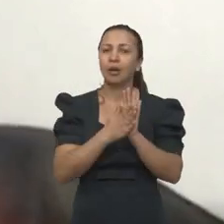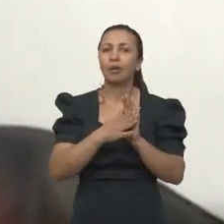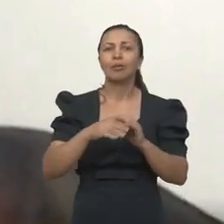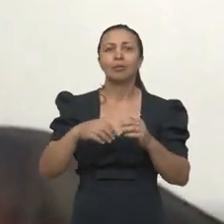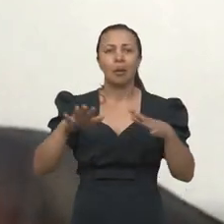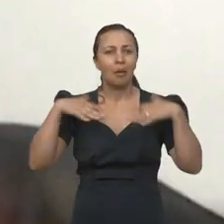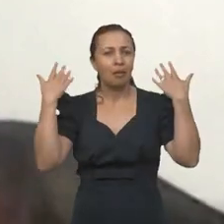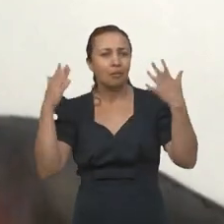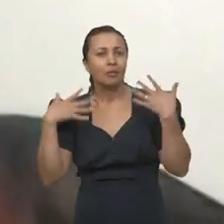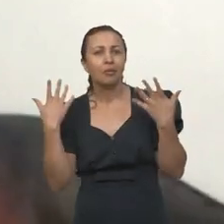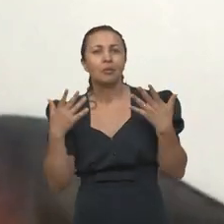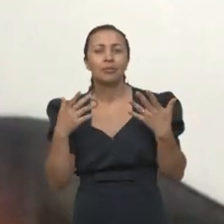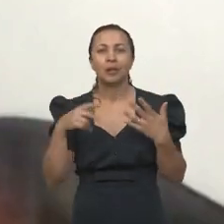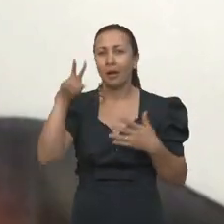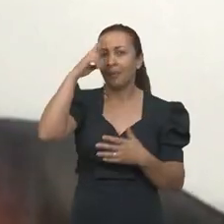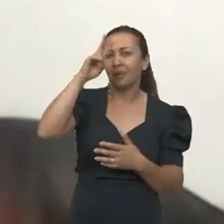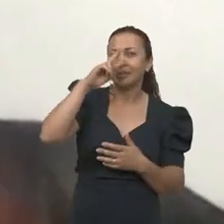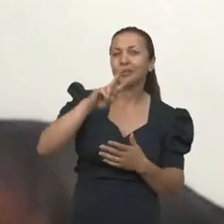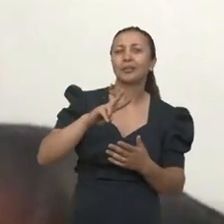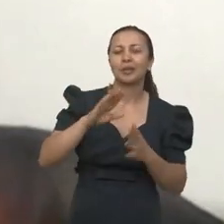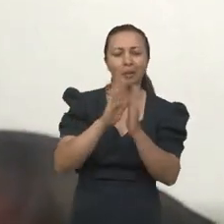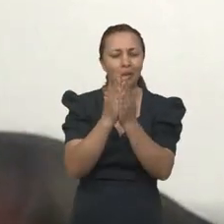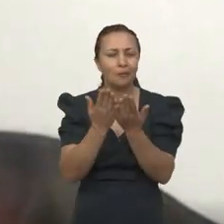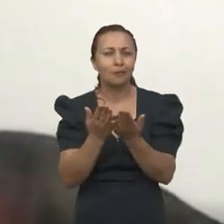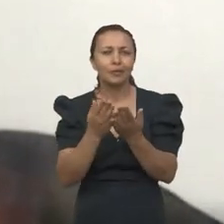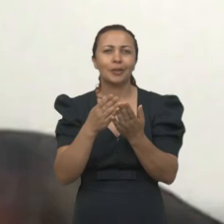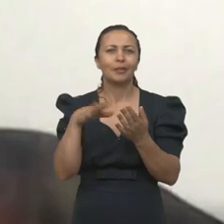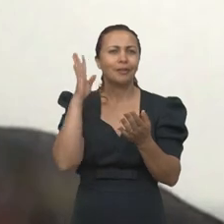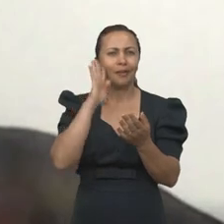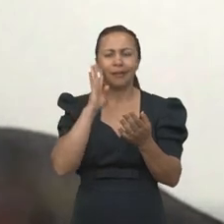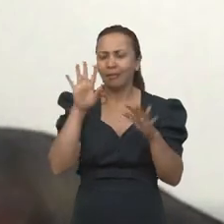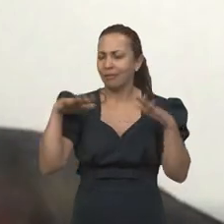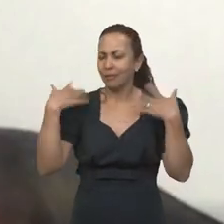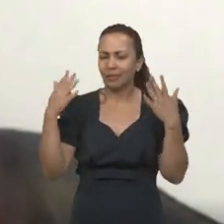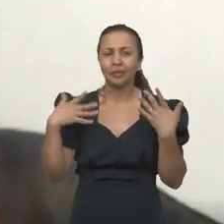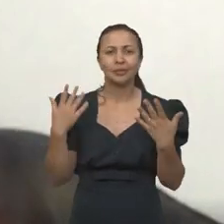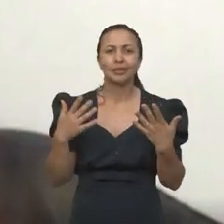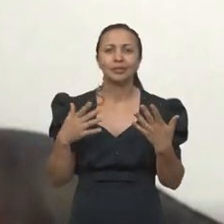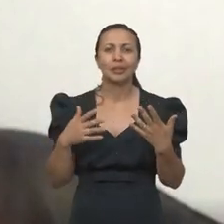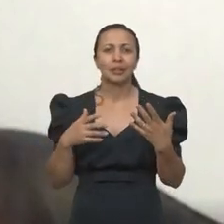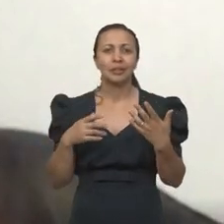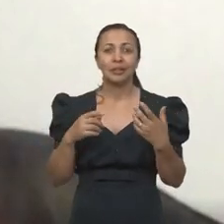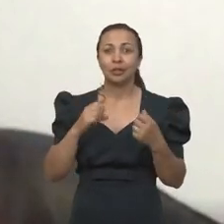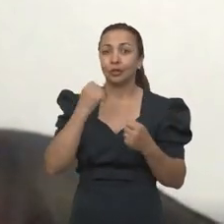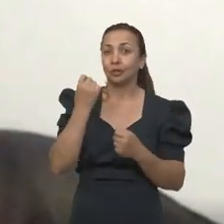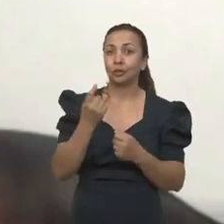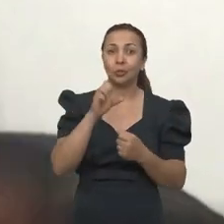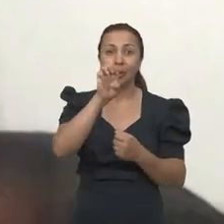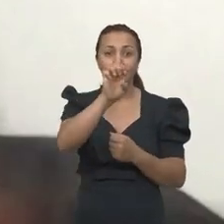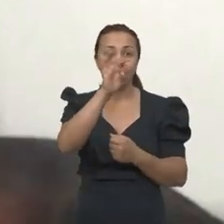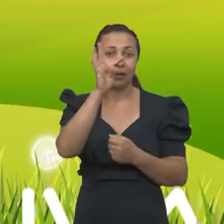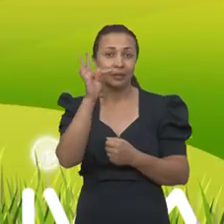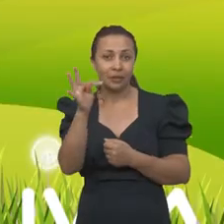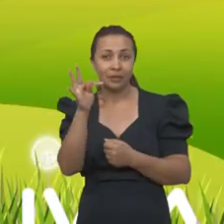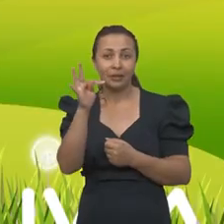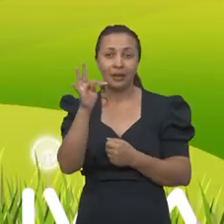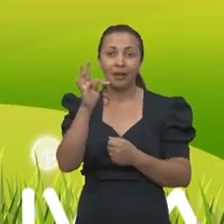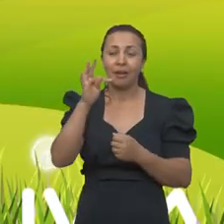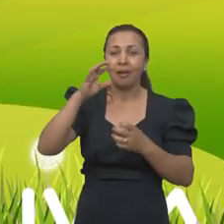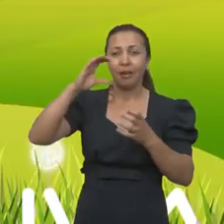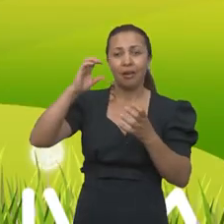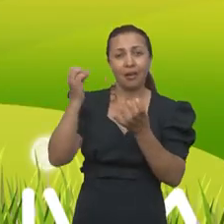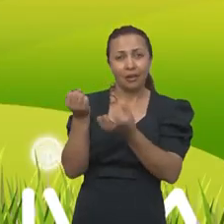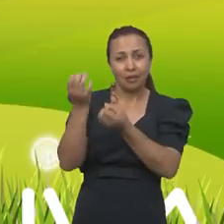lúdico, porque é uma historinha, na verdade, um livrinho, né? Um livrinho de um extraterrestre que